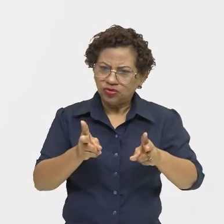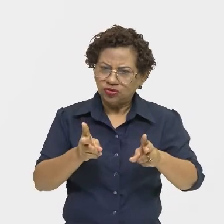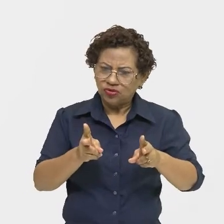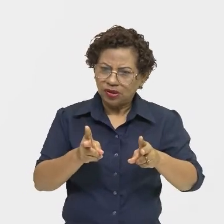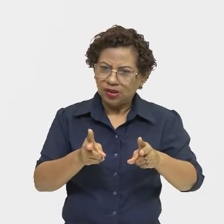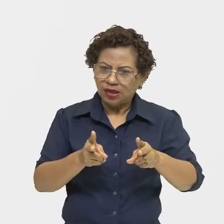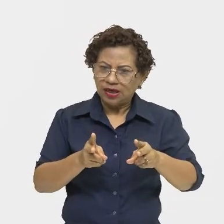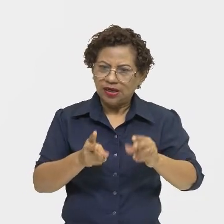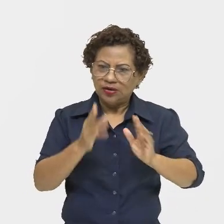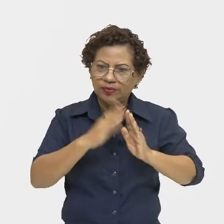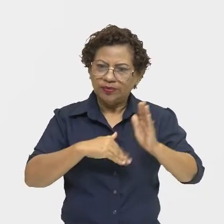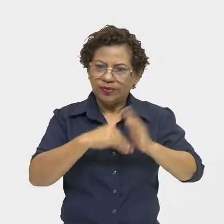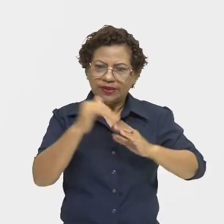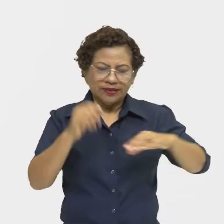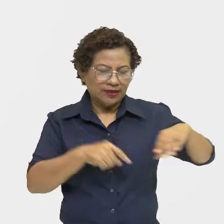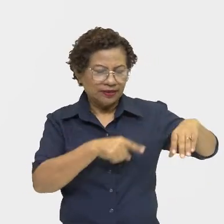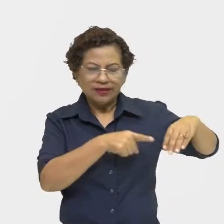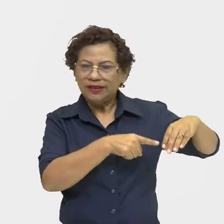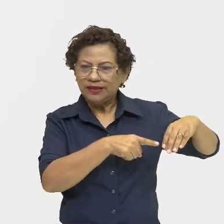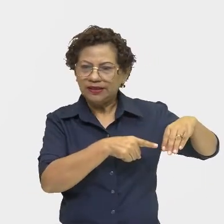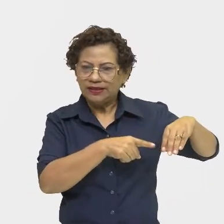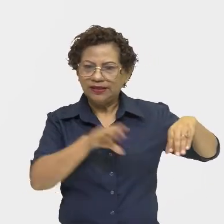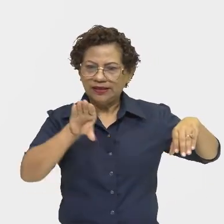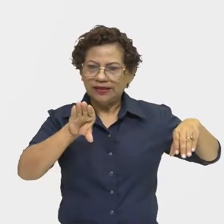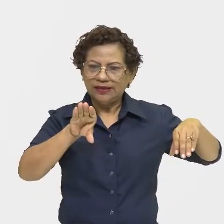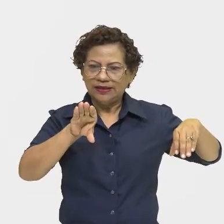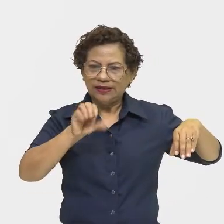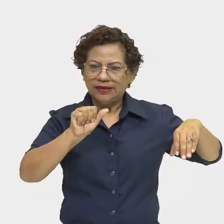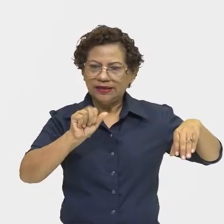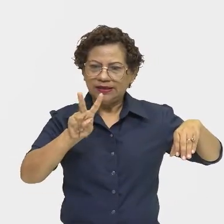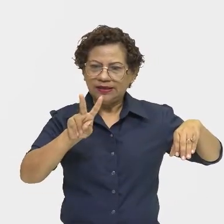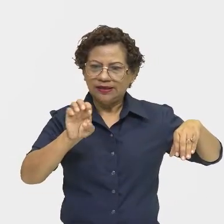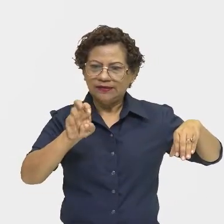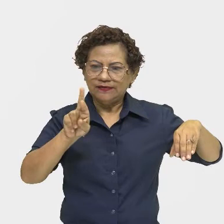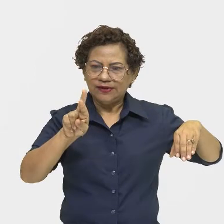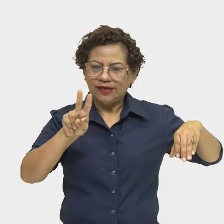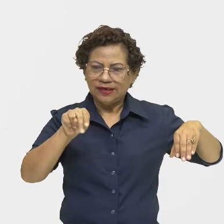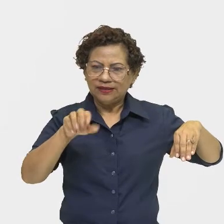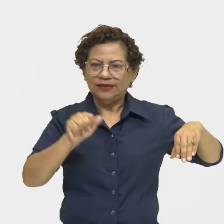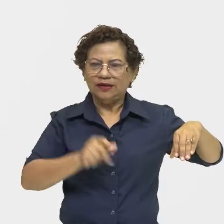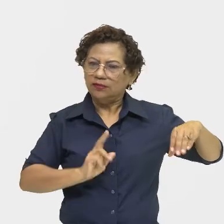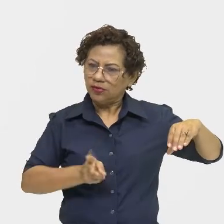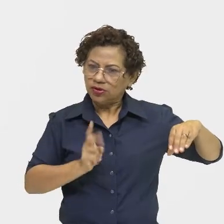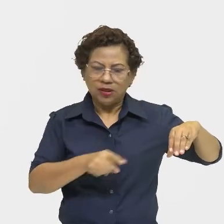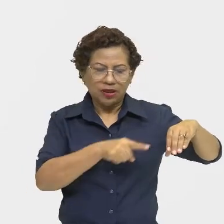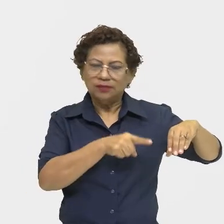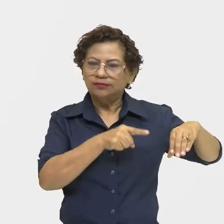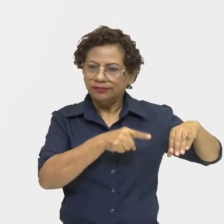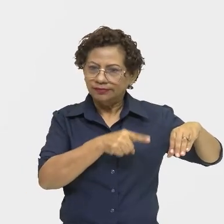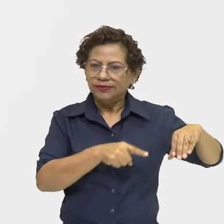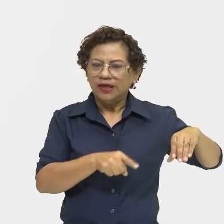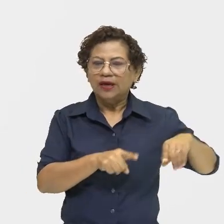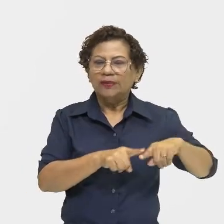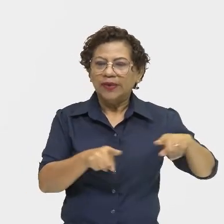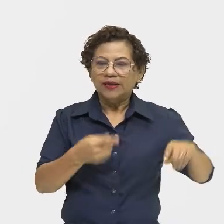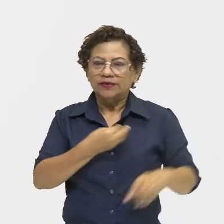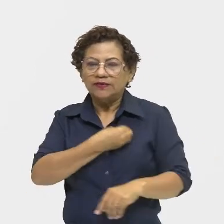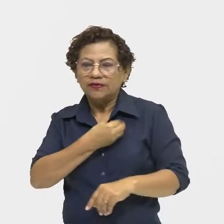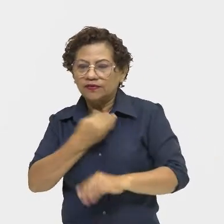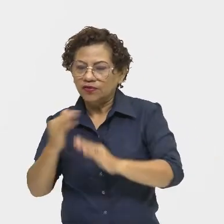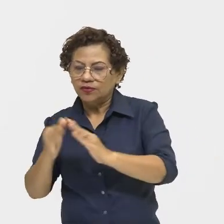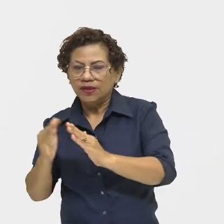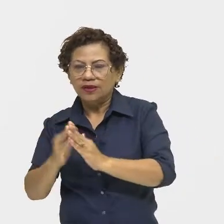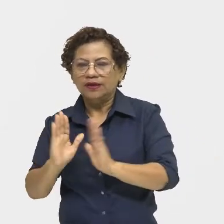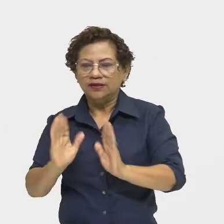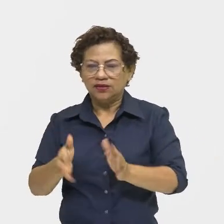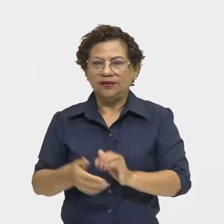Continuavam. Mas a moradia mudou, como nós vimos na nossa aula. Então há essa mudança, mas a